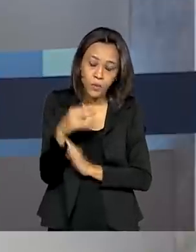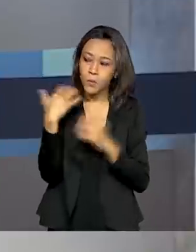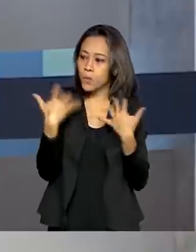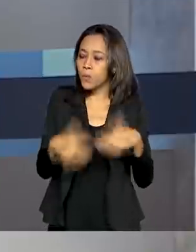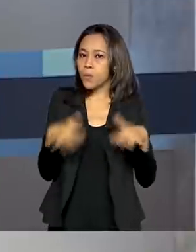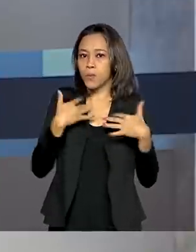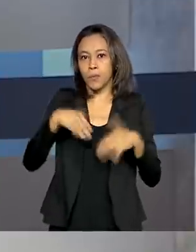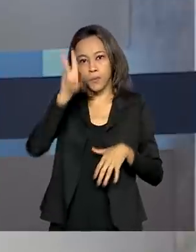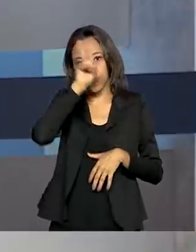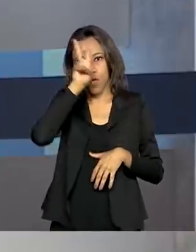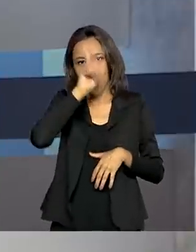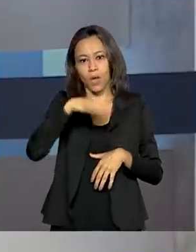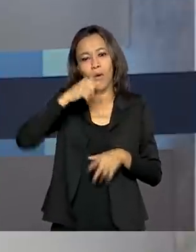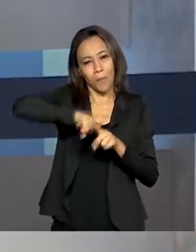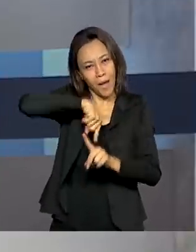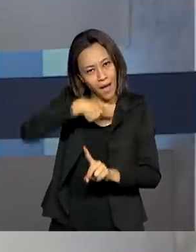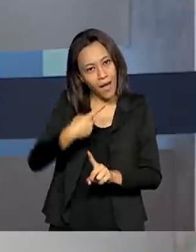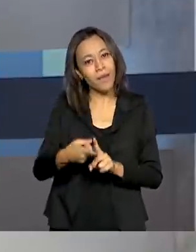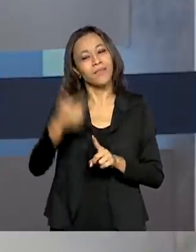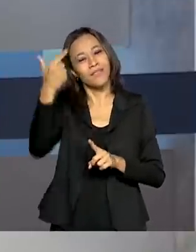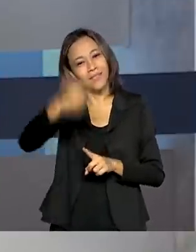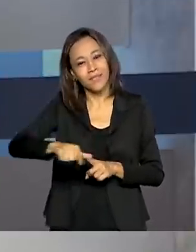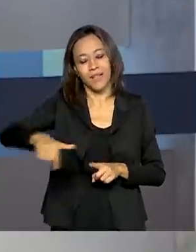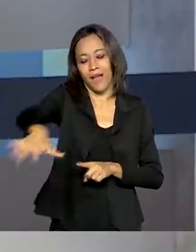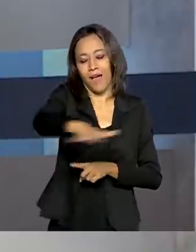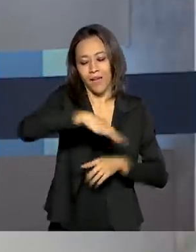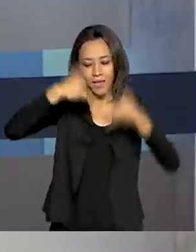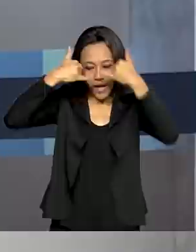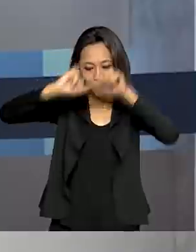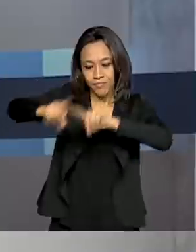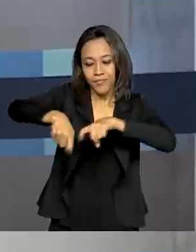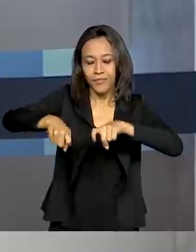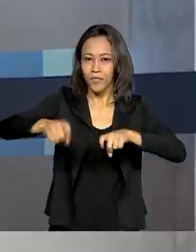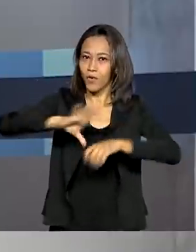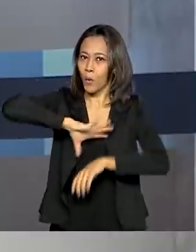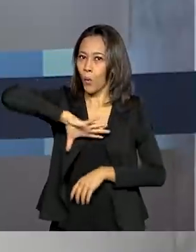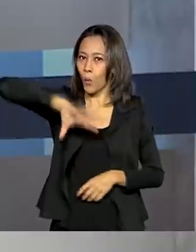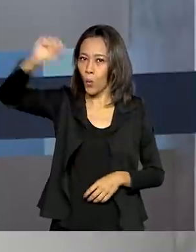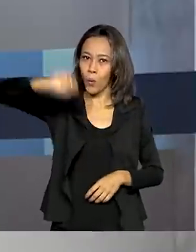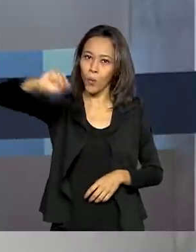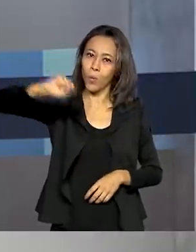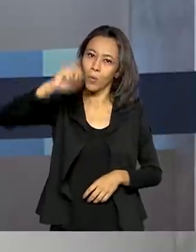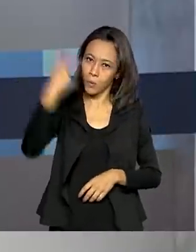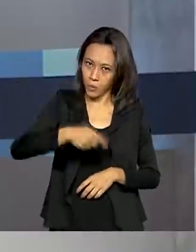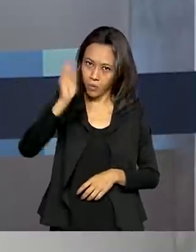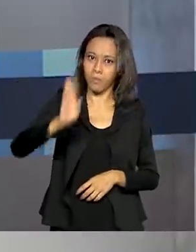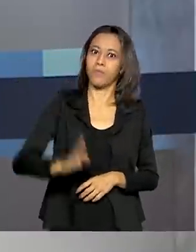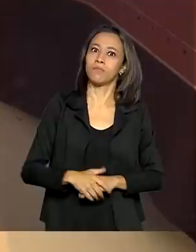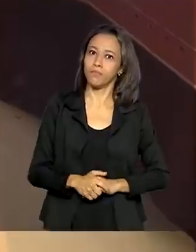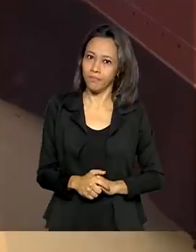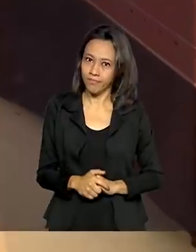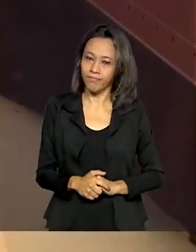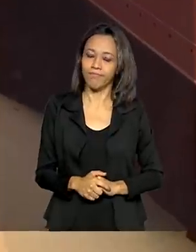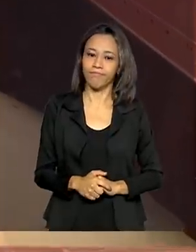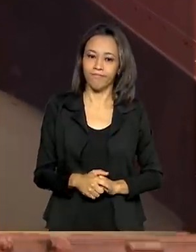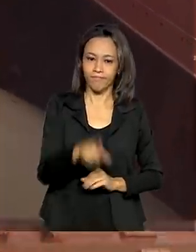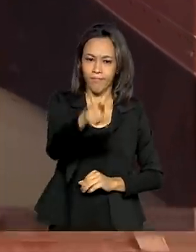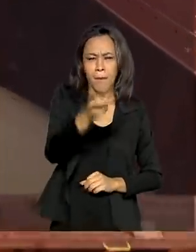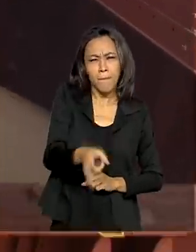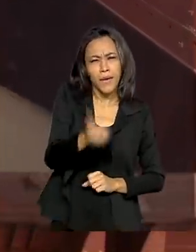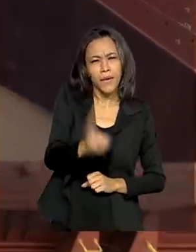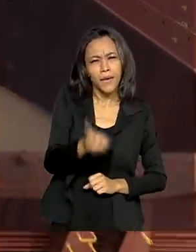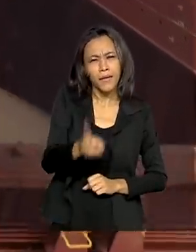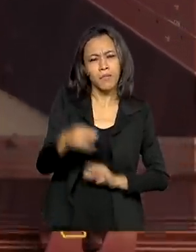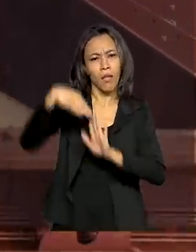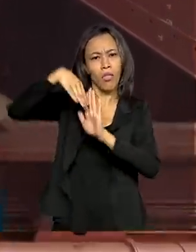histórica. Mais uma vez, a agropecuária foi destaque nas exportações brasileiras. Mesmo com a